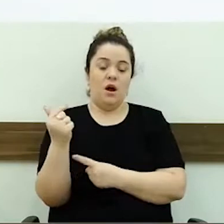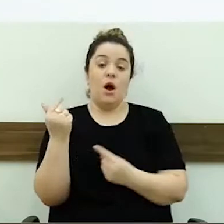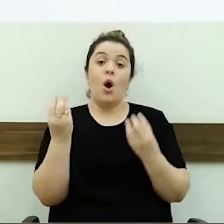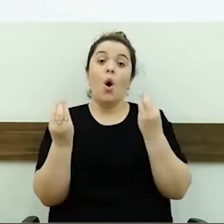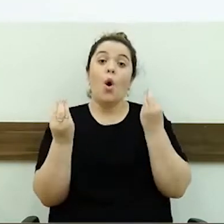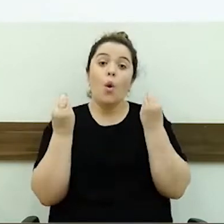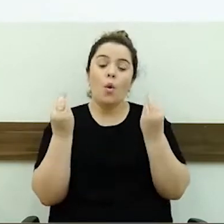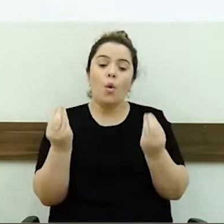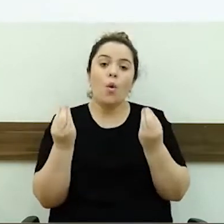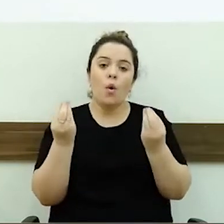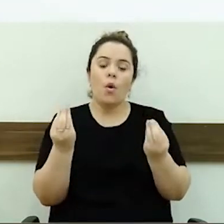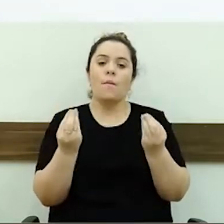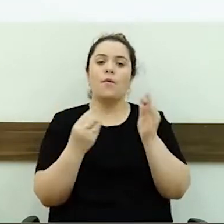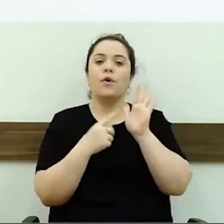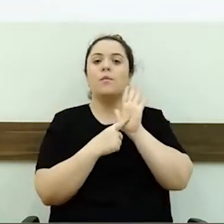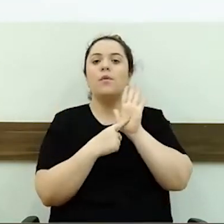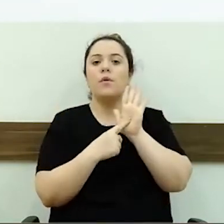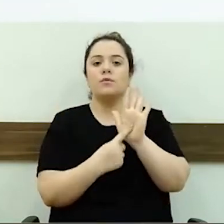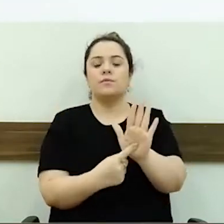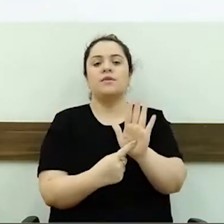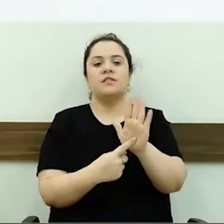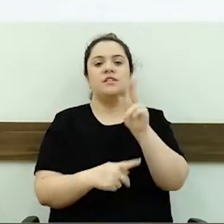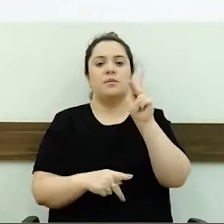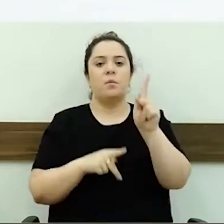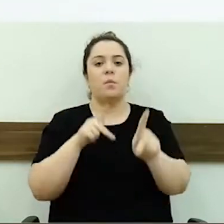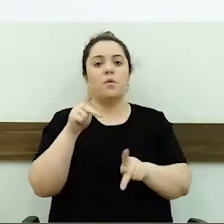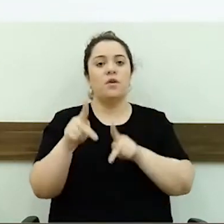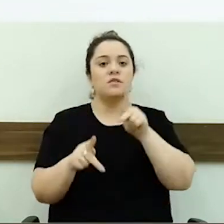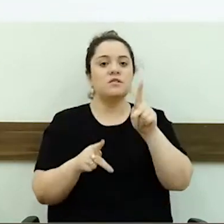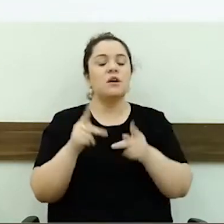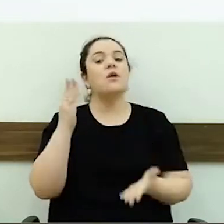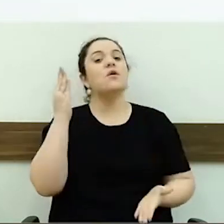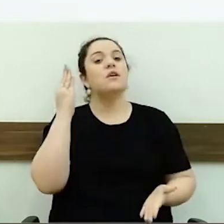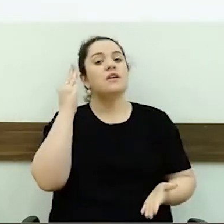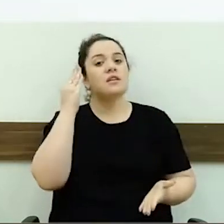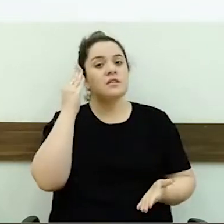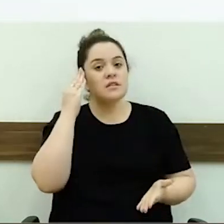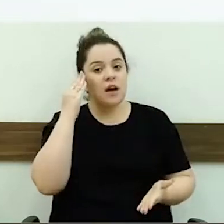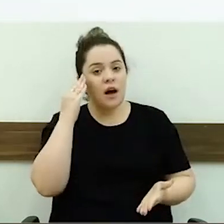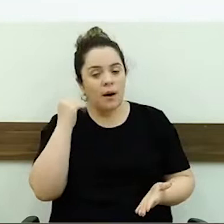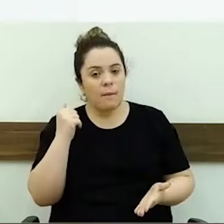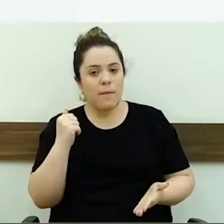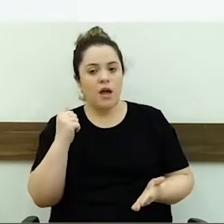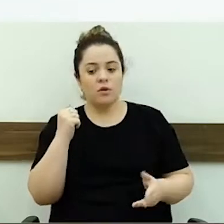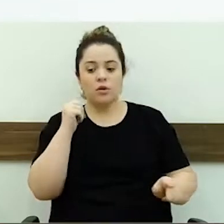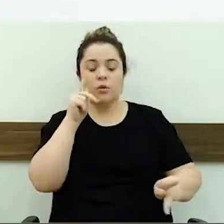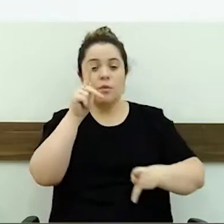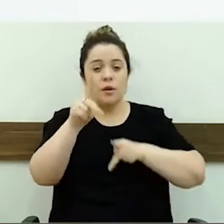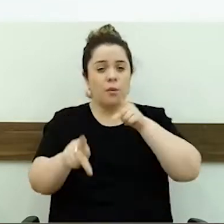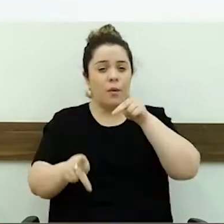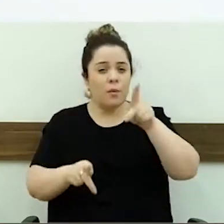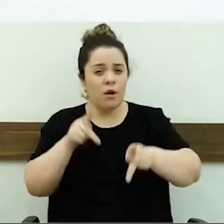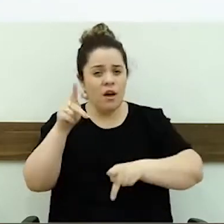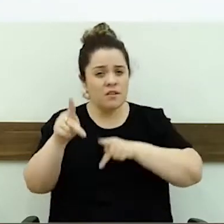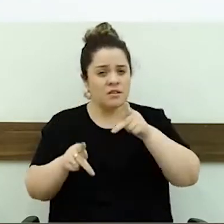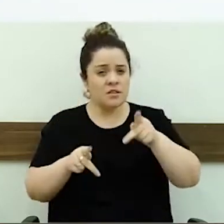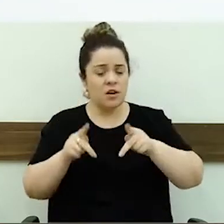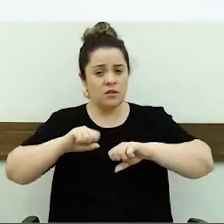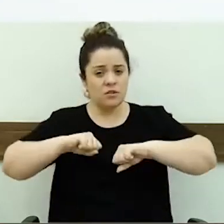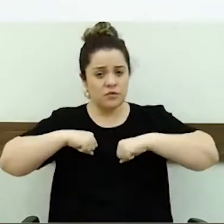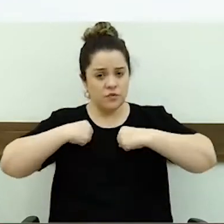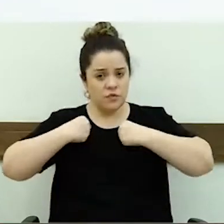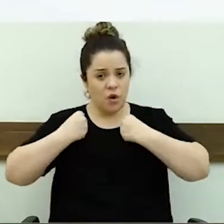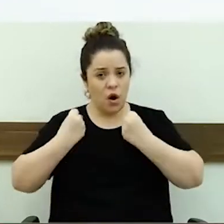representar a população, sabendo que no meio da população da qual a gente luta tanto para ter as